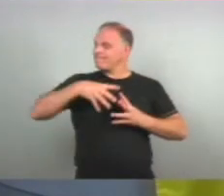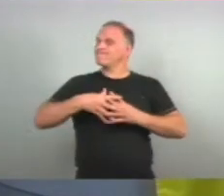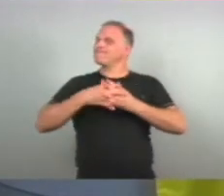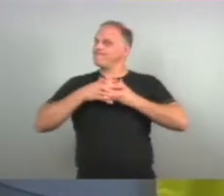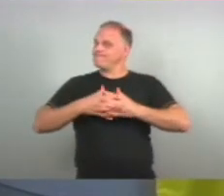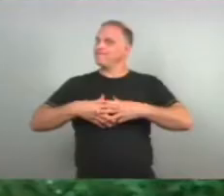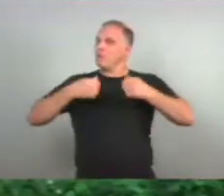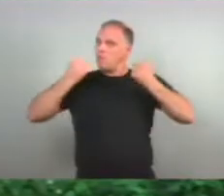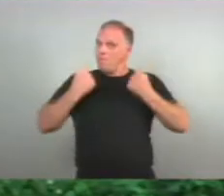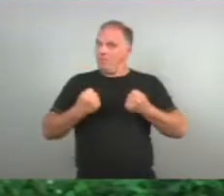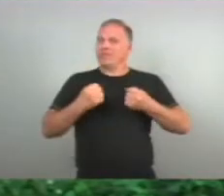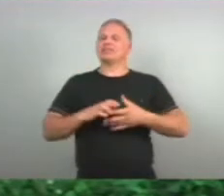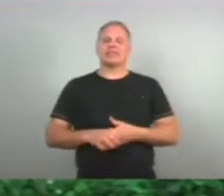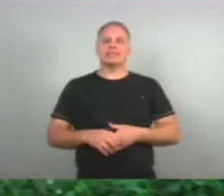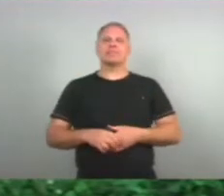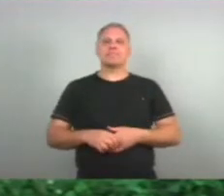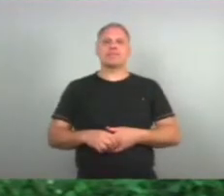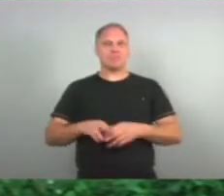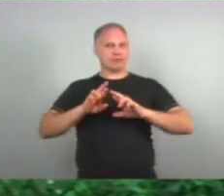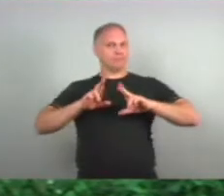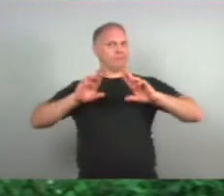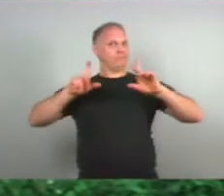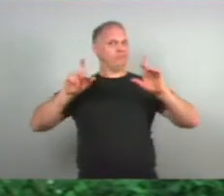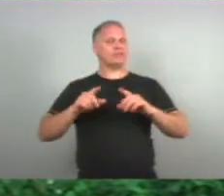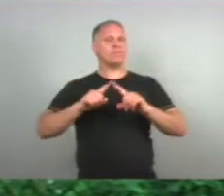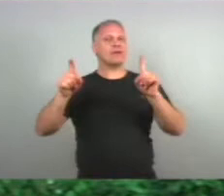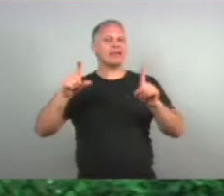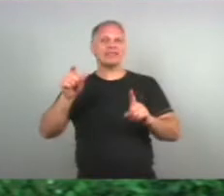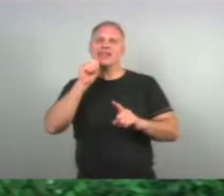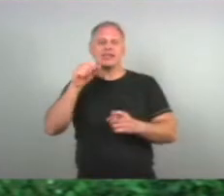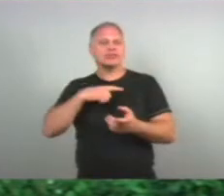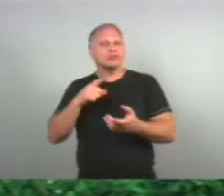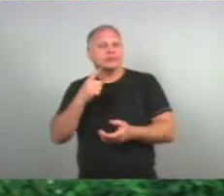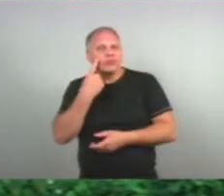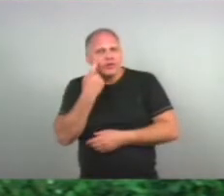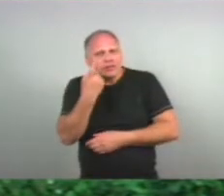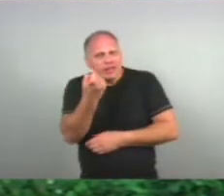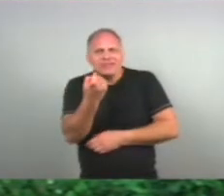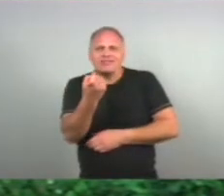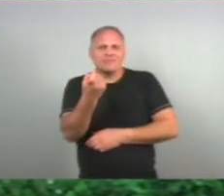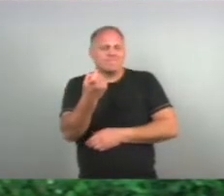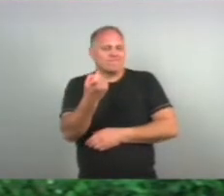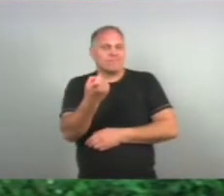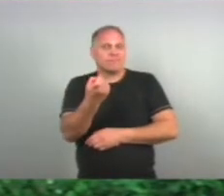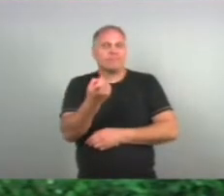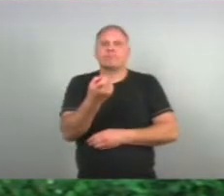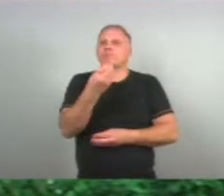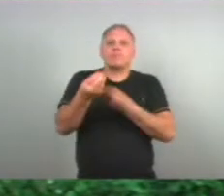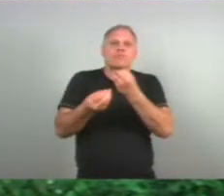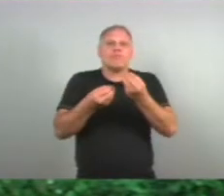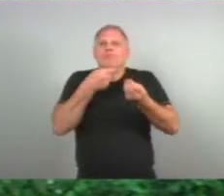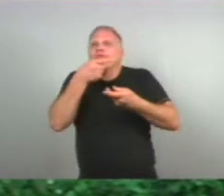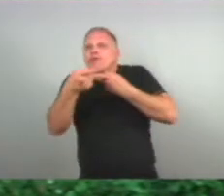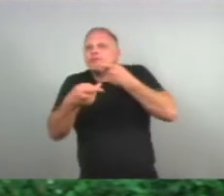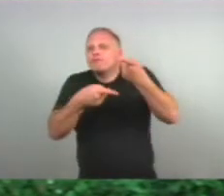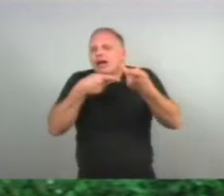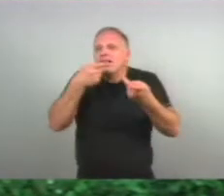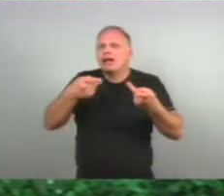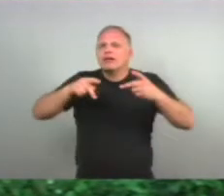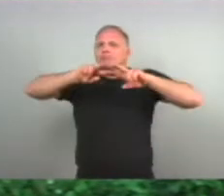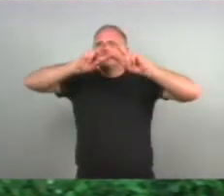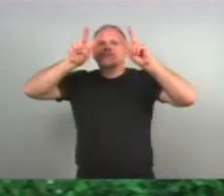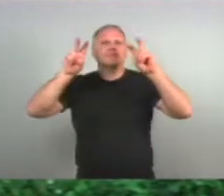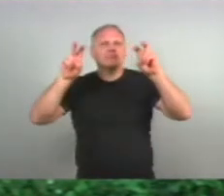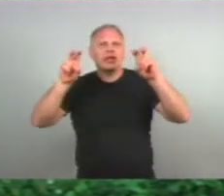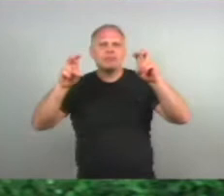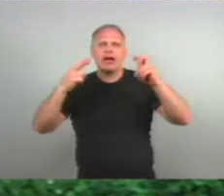Pesada e complexa Mas foi aí que me veio o interesse Então De falar Sobre